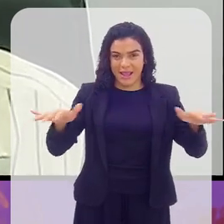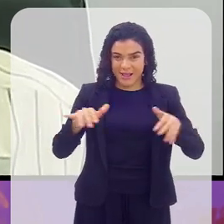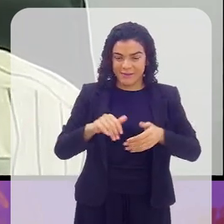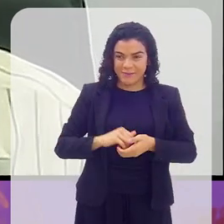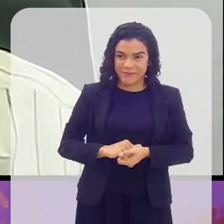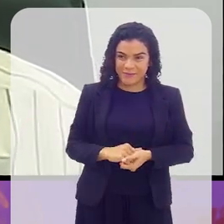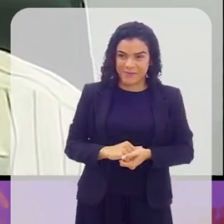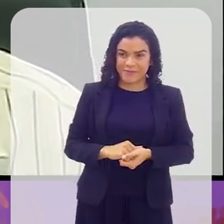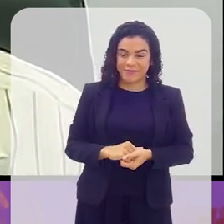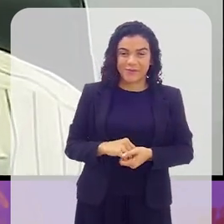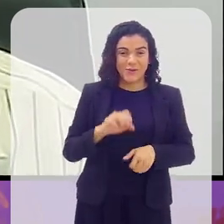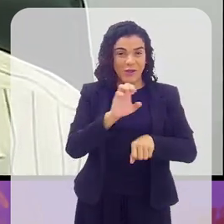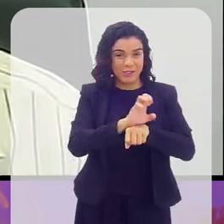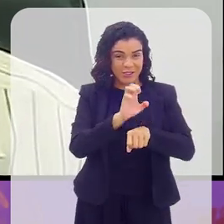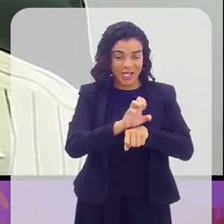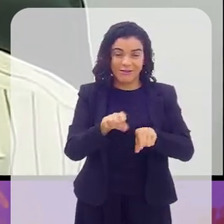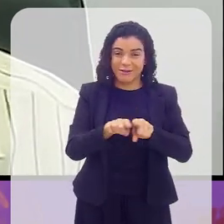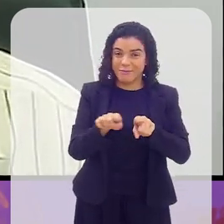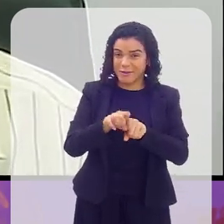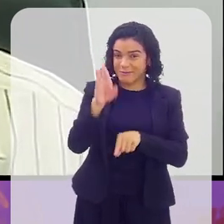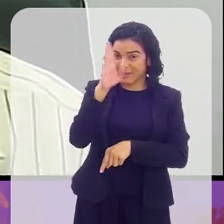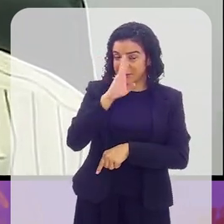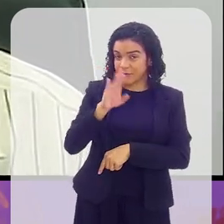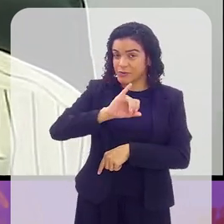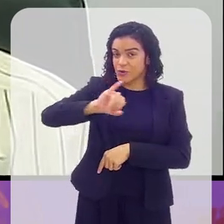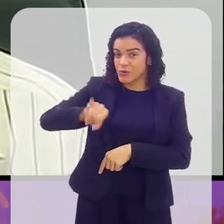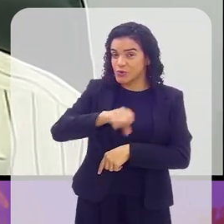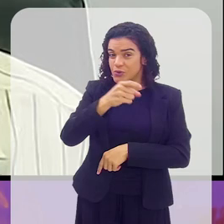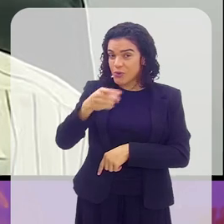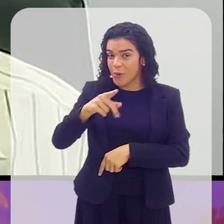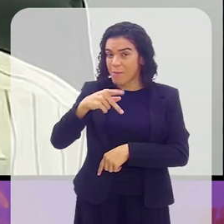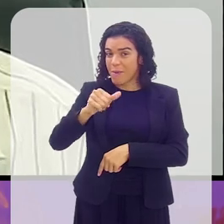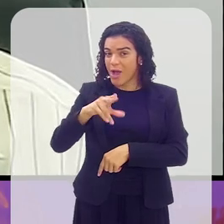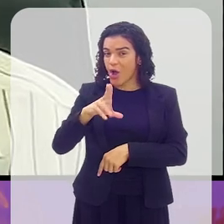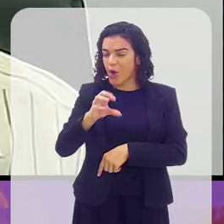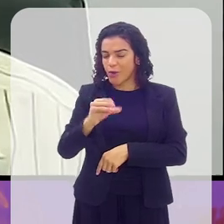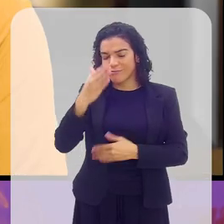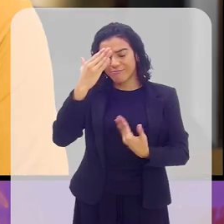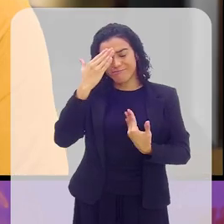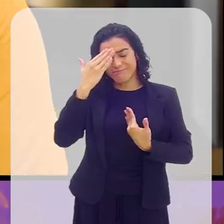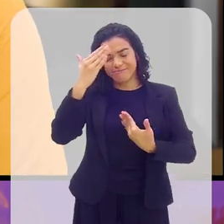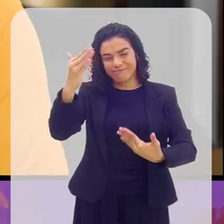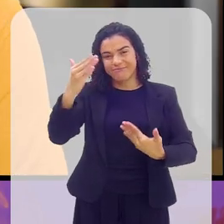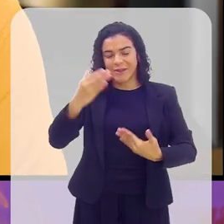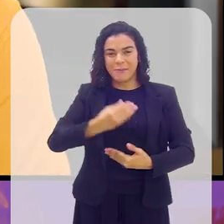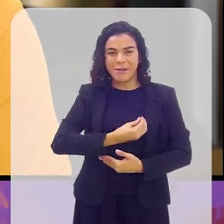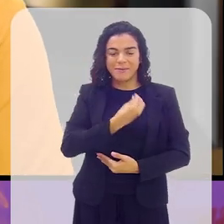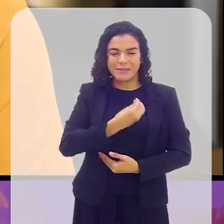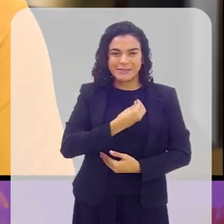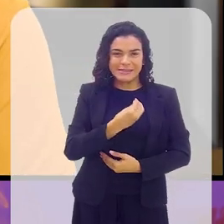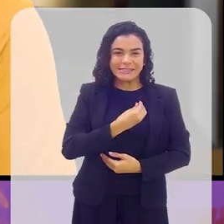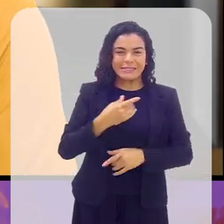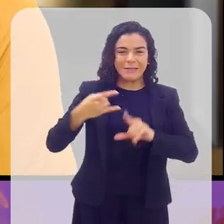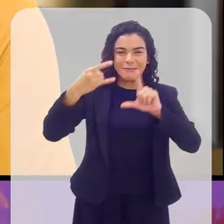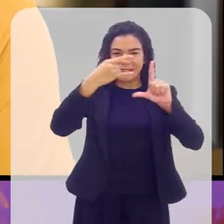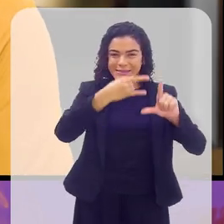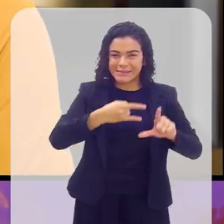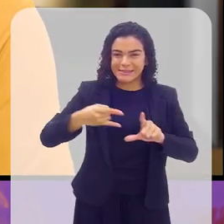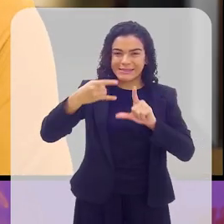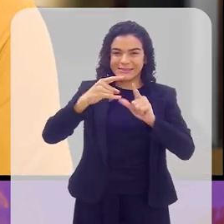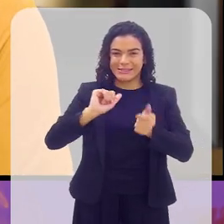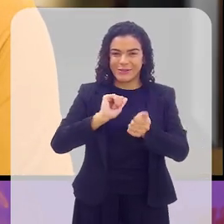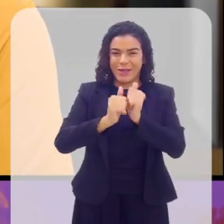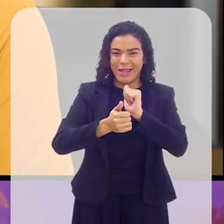que se prolifera com grande velocidade no nosso estado e no nosso país. João Paulo, Nuna, muito obrigado também pela sua